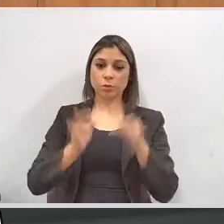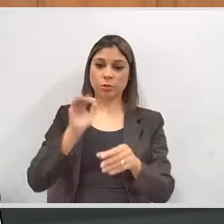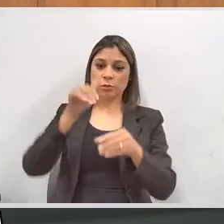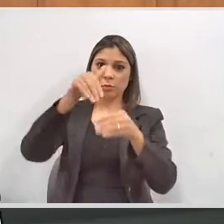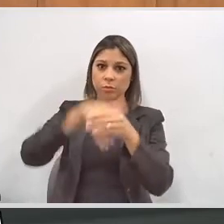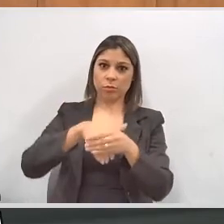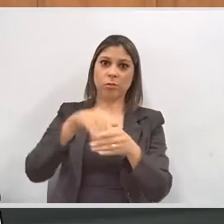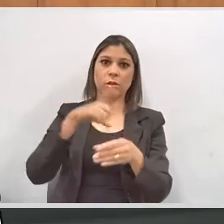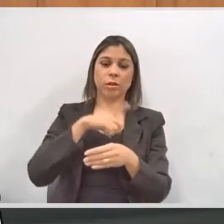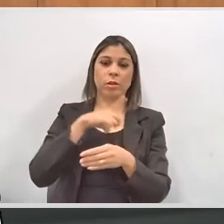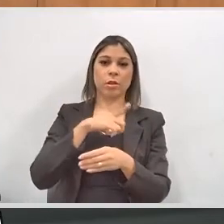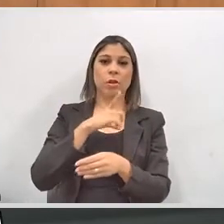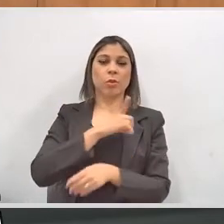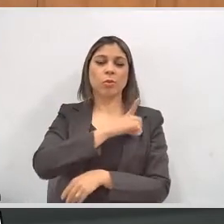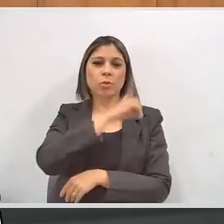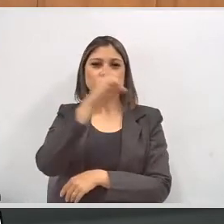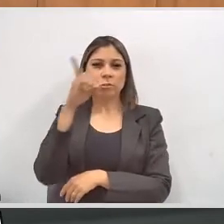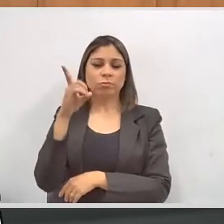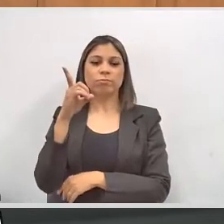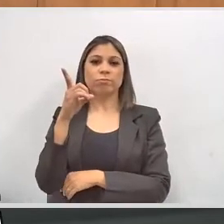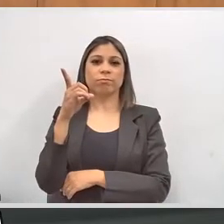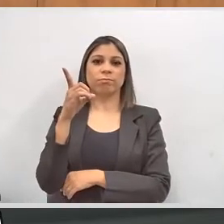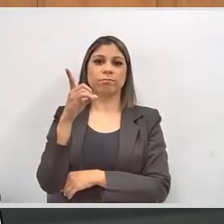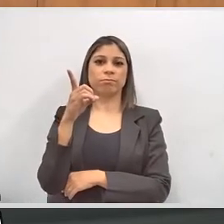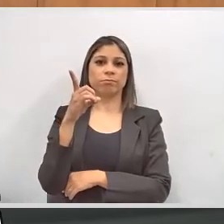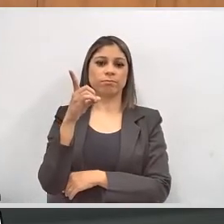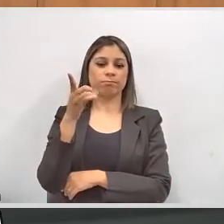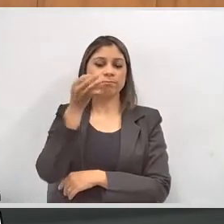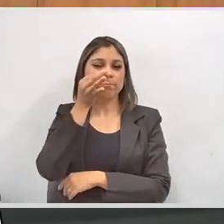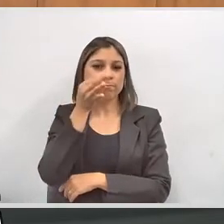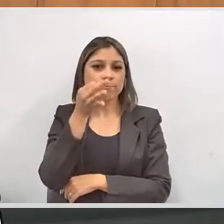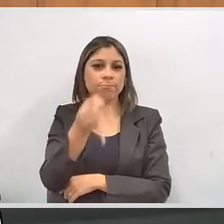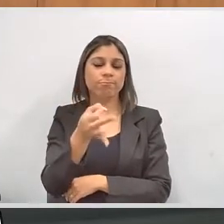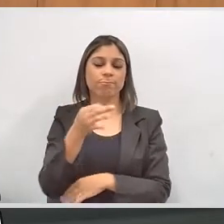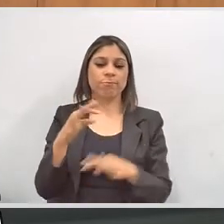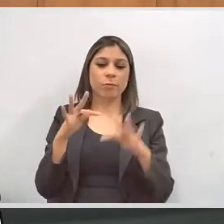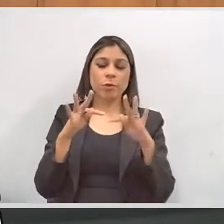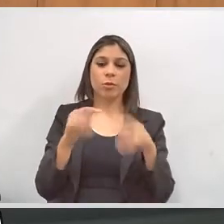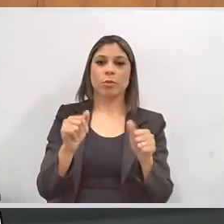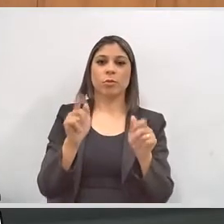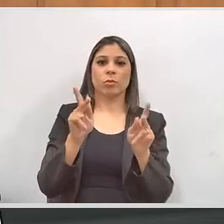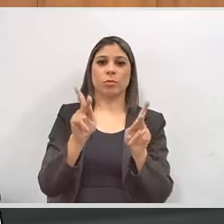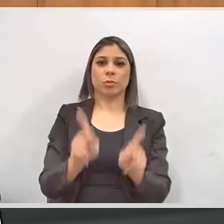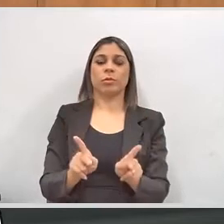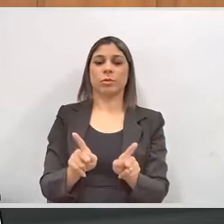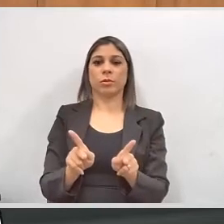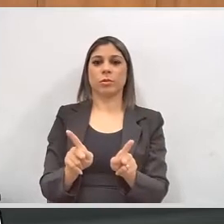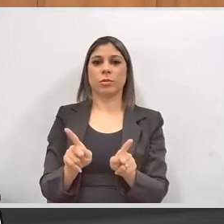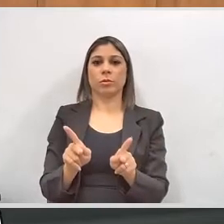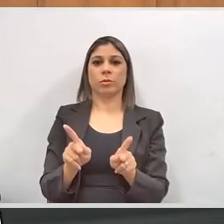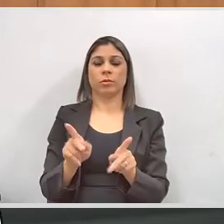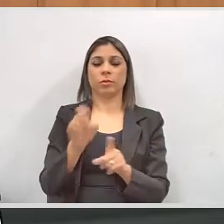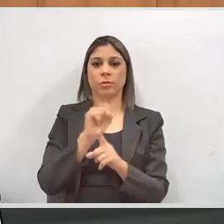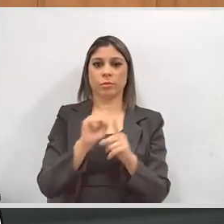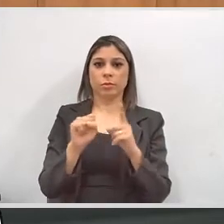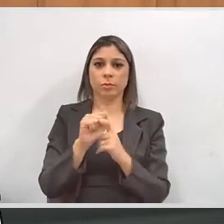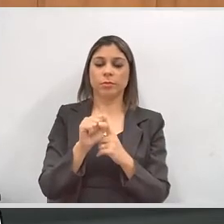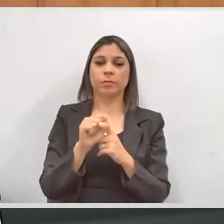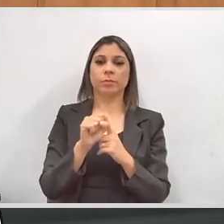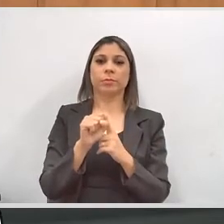usa num dia de grande atenção a todos os segmentos sociais